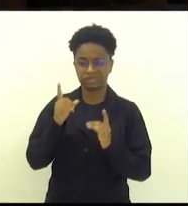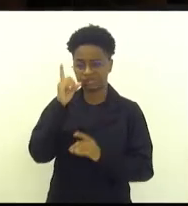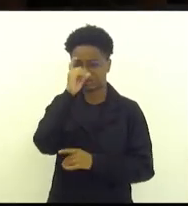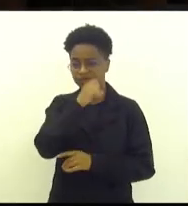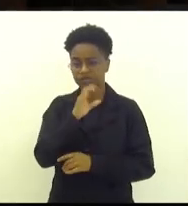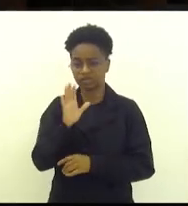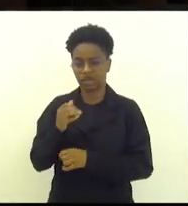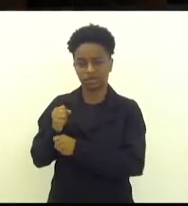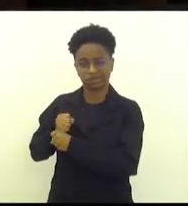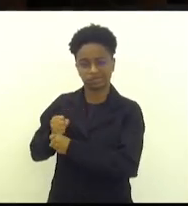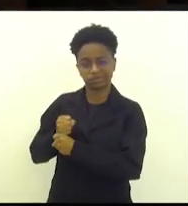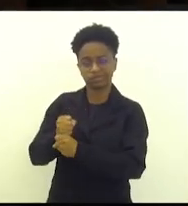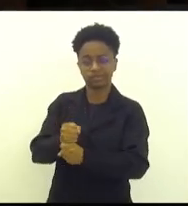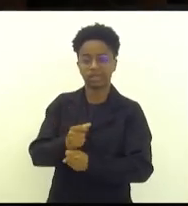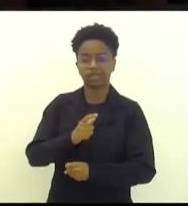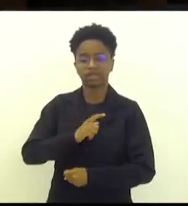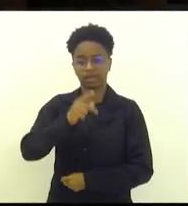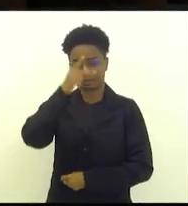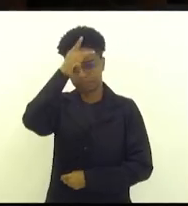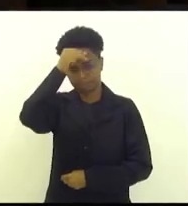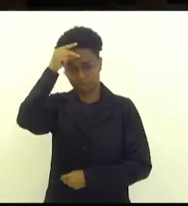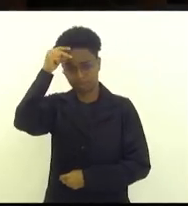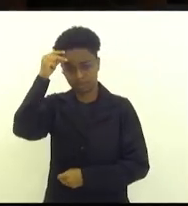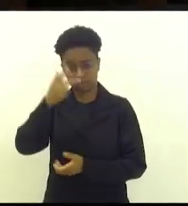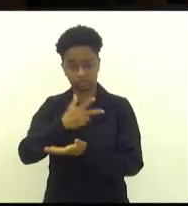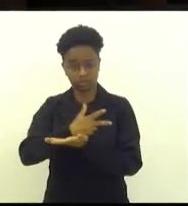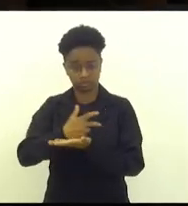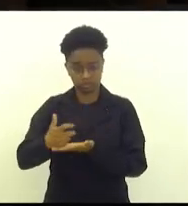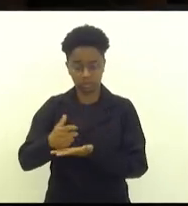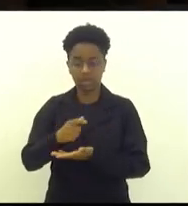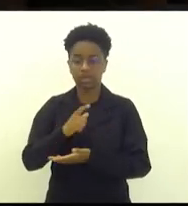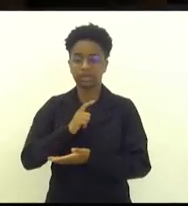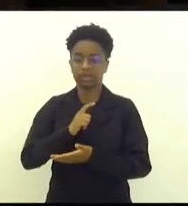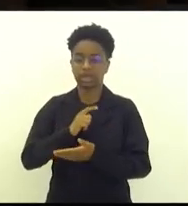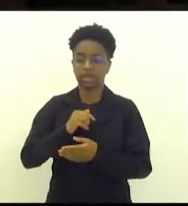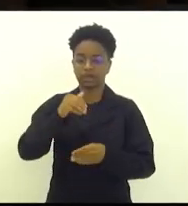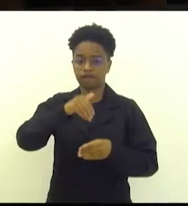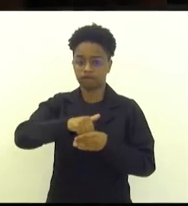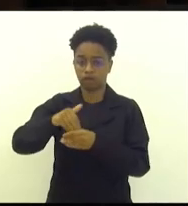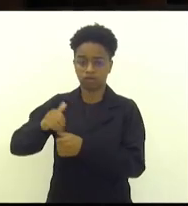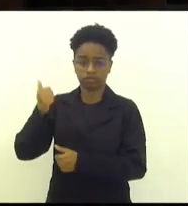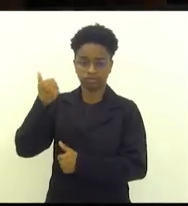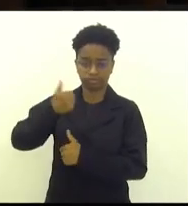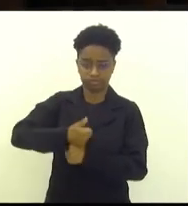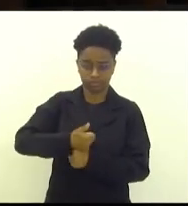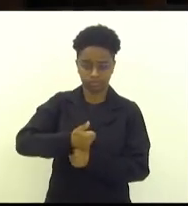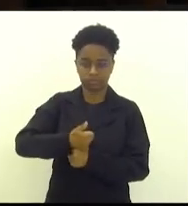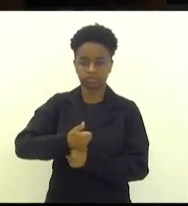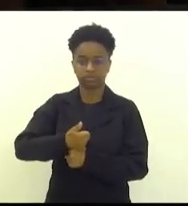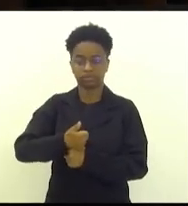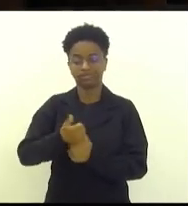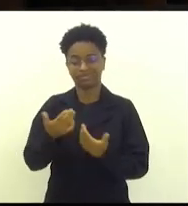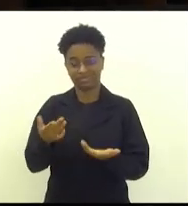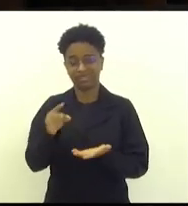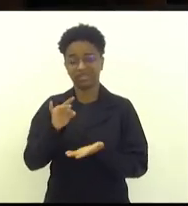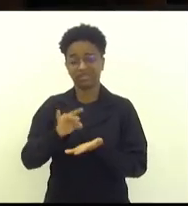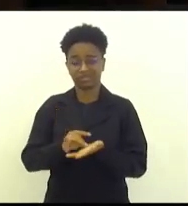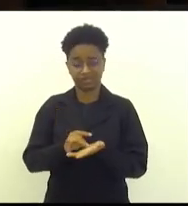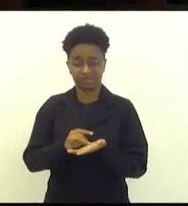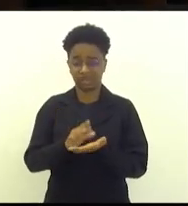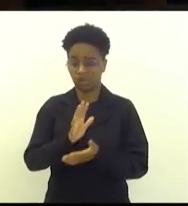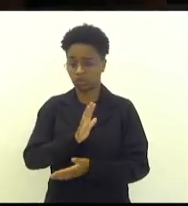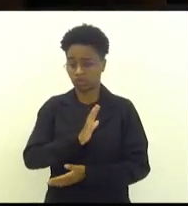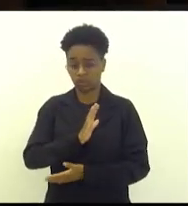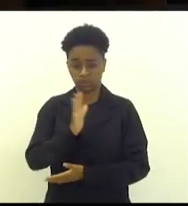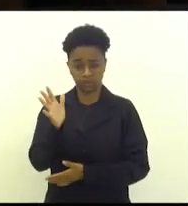Nós tivemos prefeito cassado, tivemos uma eleição suplementar, que foi um verdadeiro desastre,